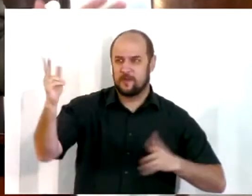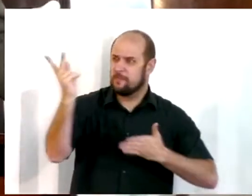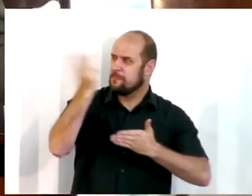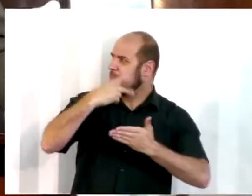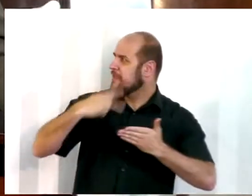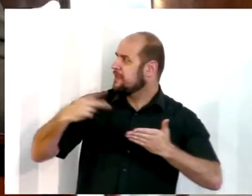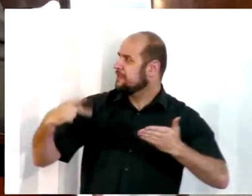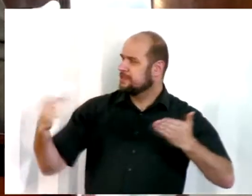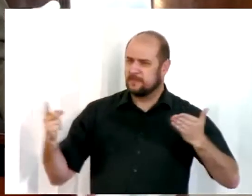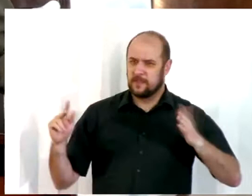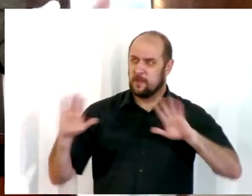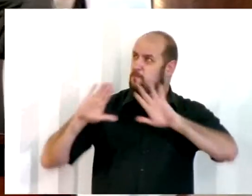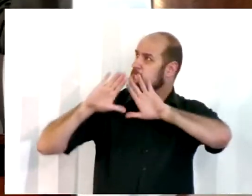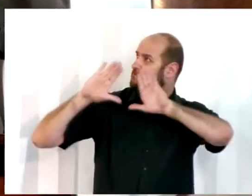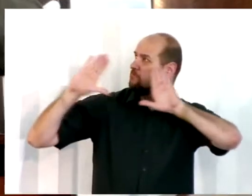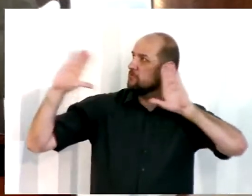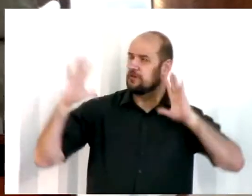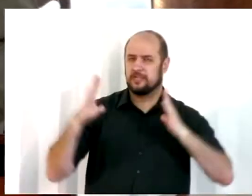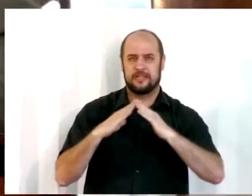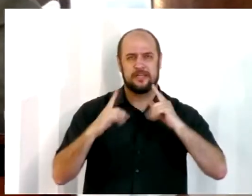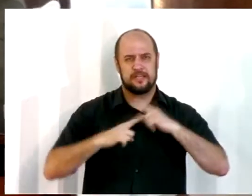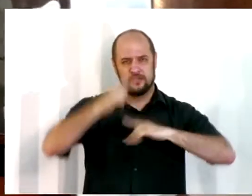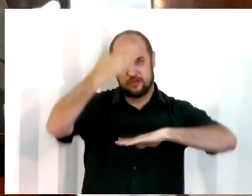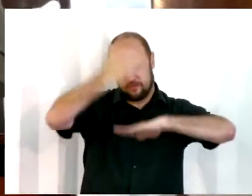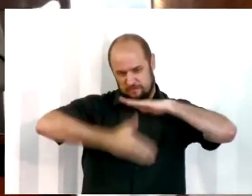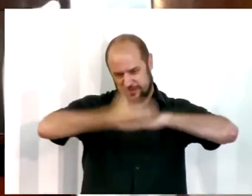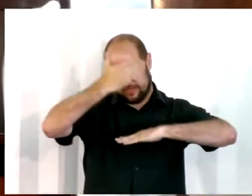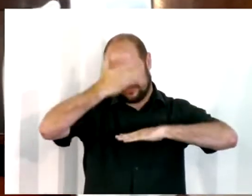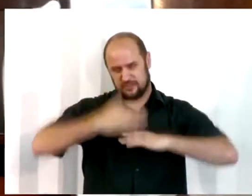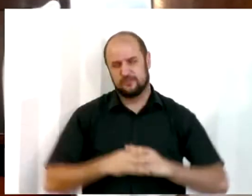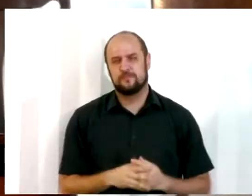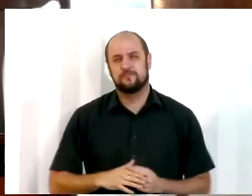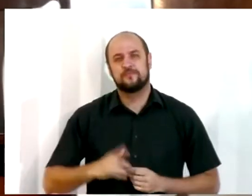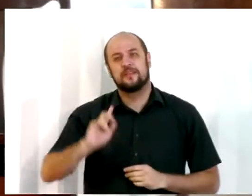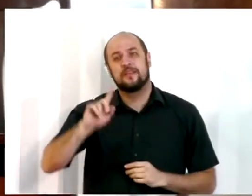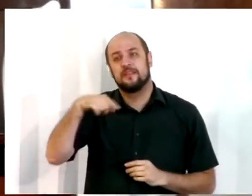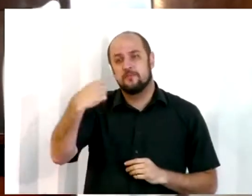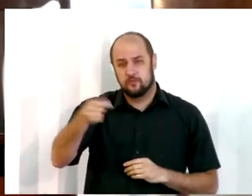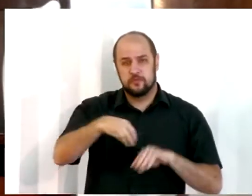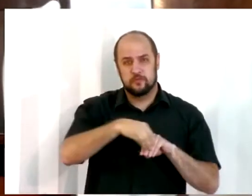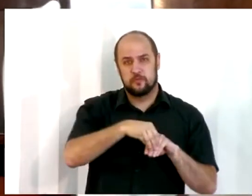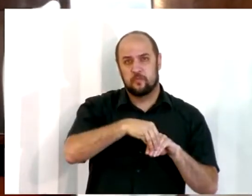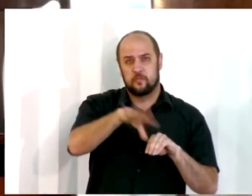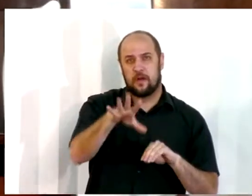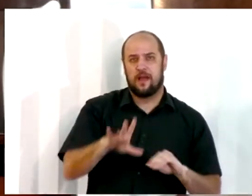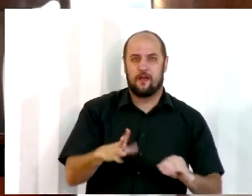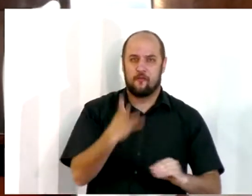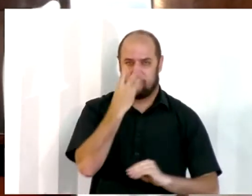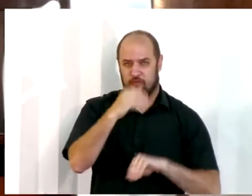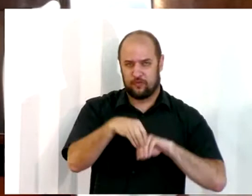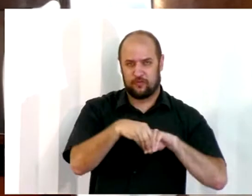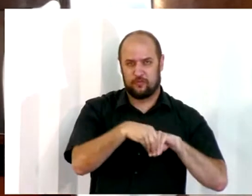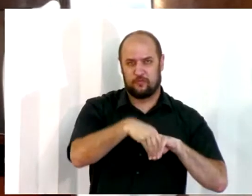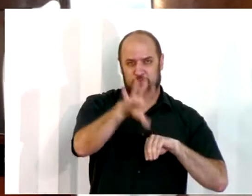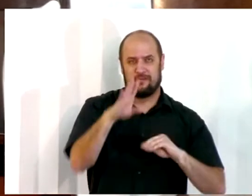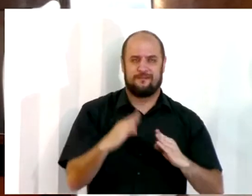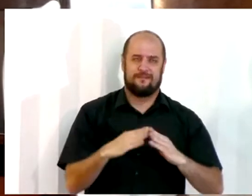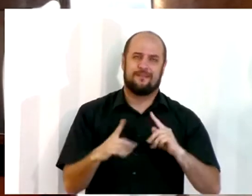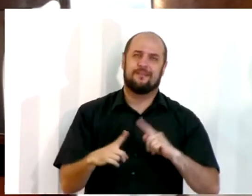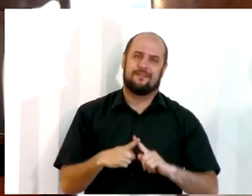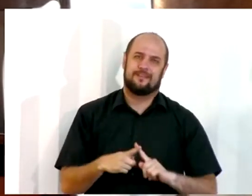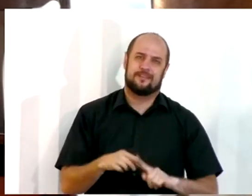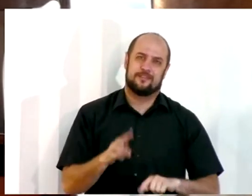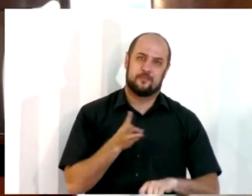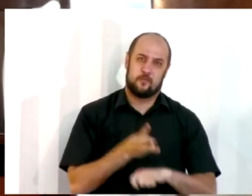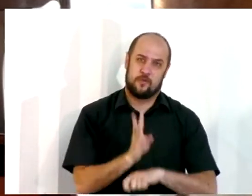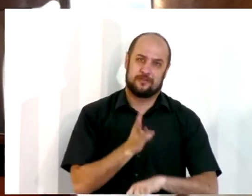central da nossa igreja, da frente da nossa igreja e depois compartilhe a sua foto nos grupos da nossa igreja lá no